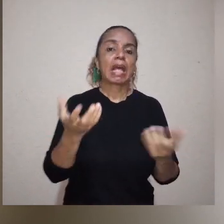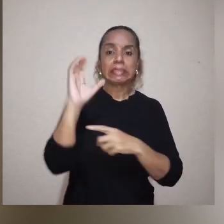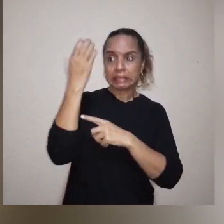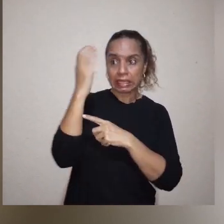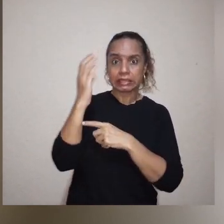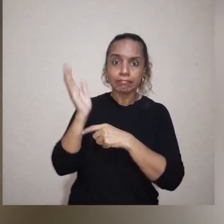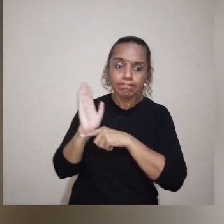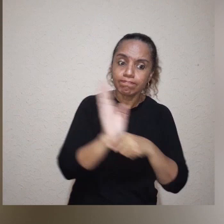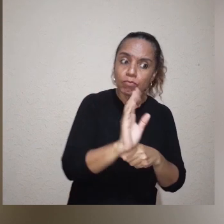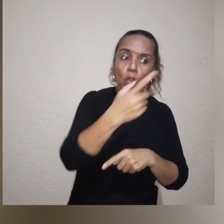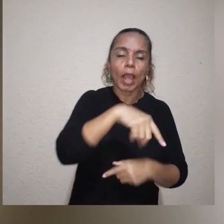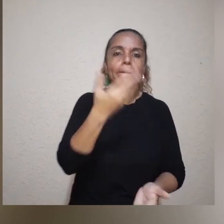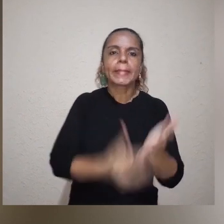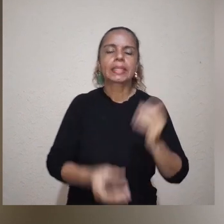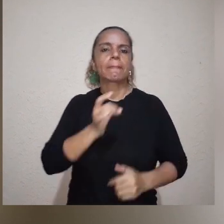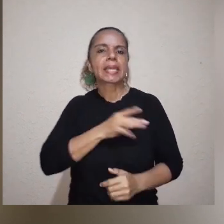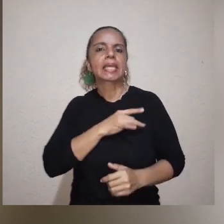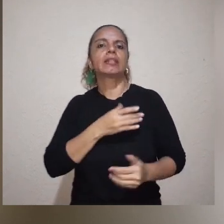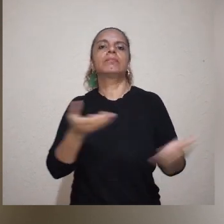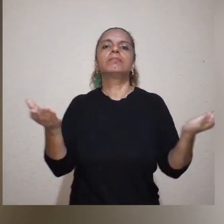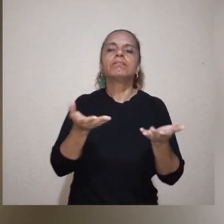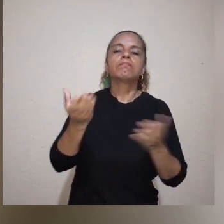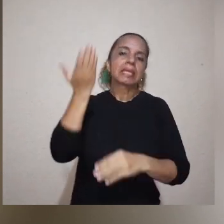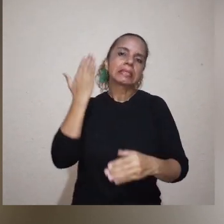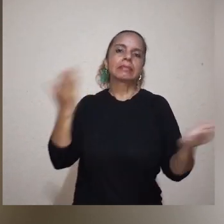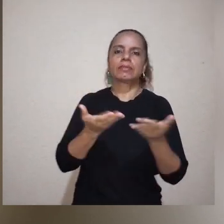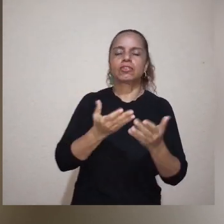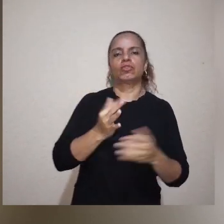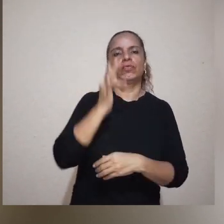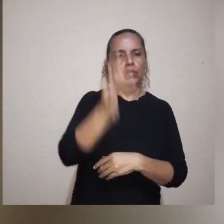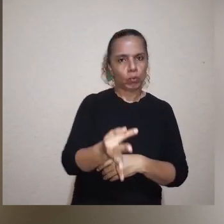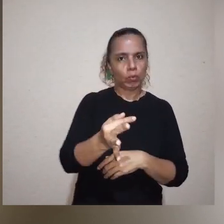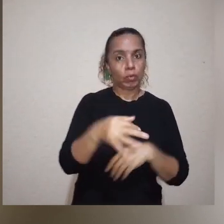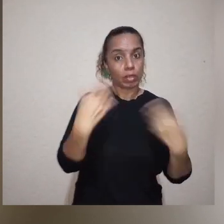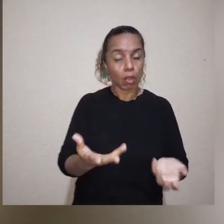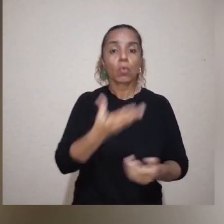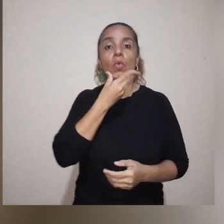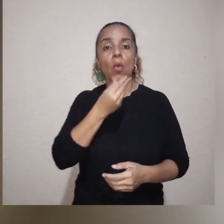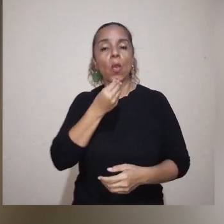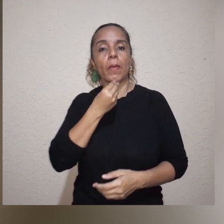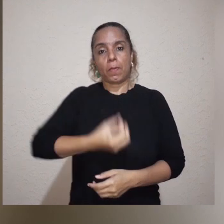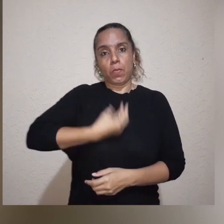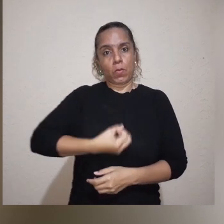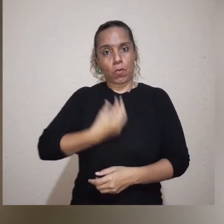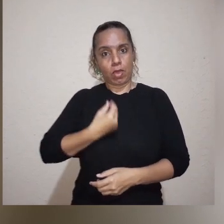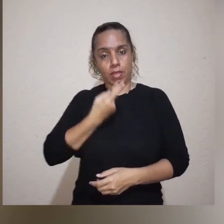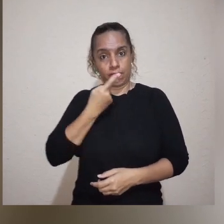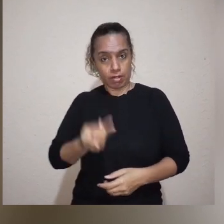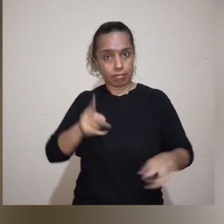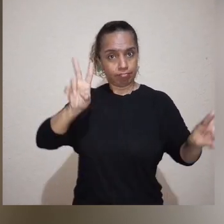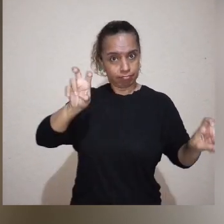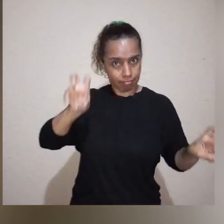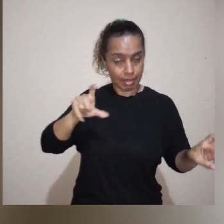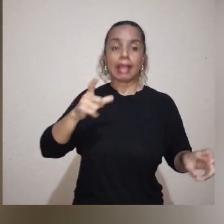A ciência nos possibilita perder o medo do passado, do presente e do futuro. Como nos diz